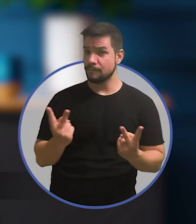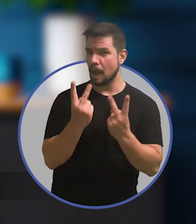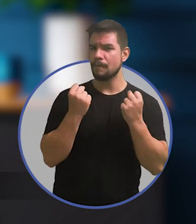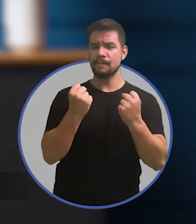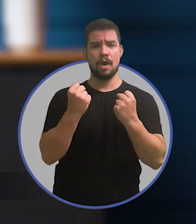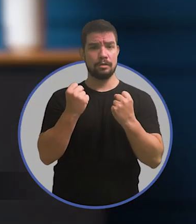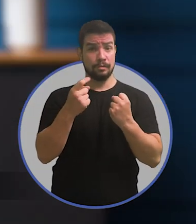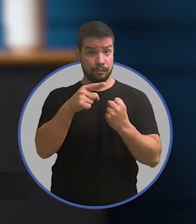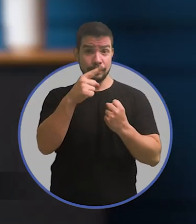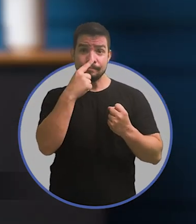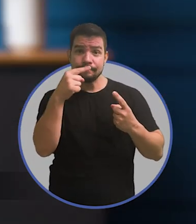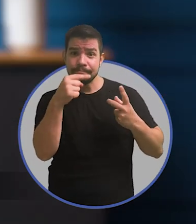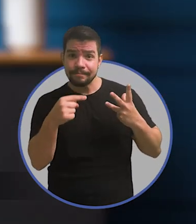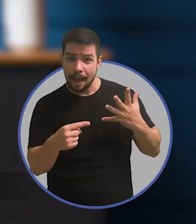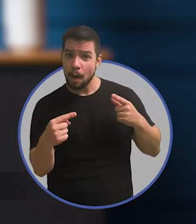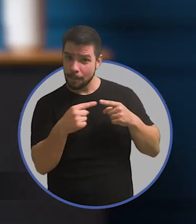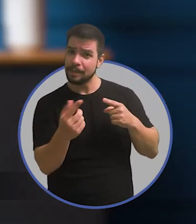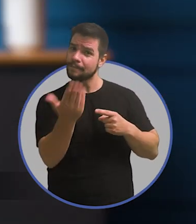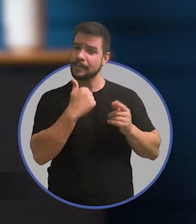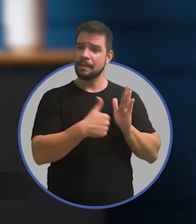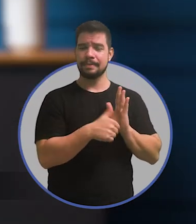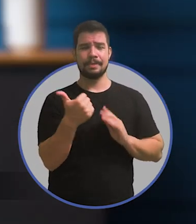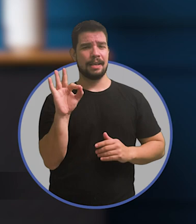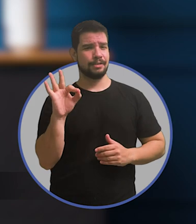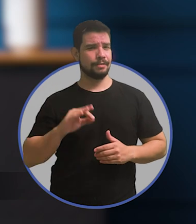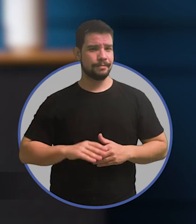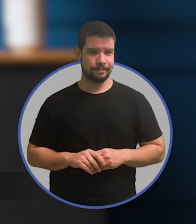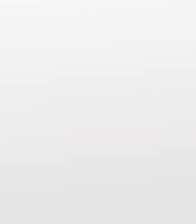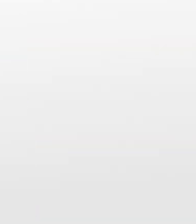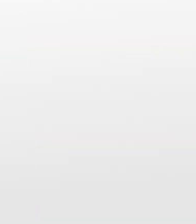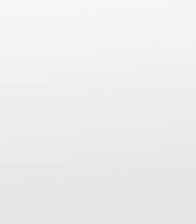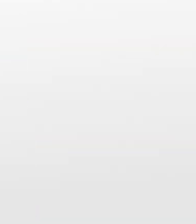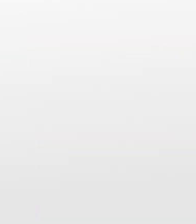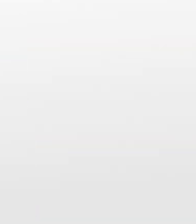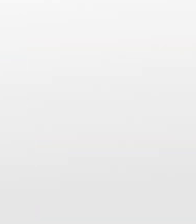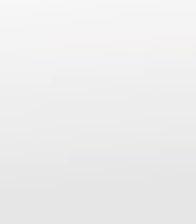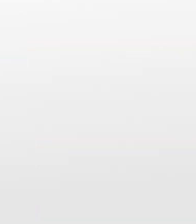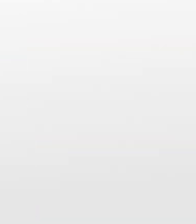valores sólidos. Se você se identifica com essas características, ganha para o 10.